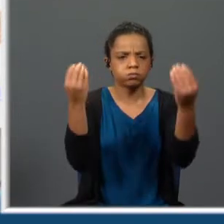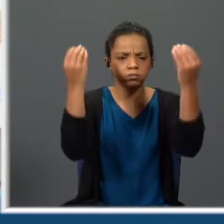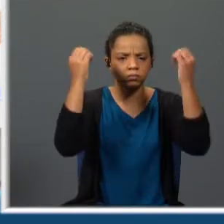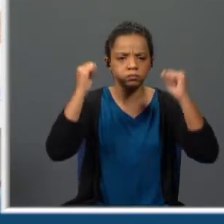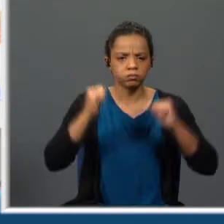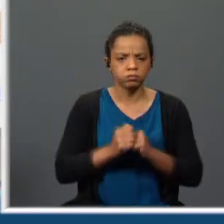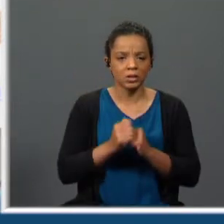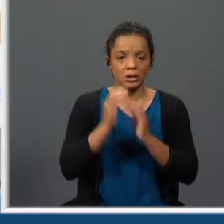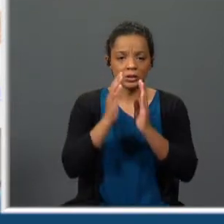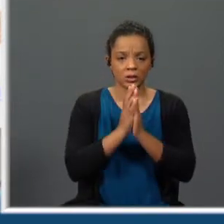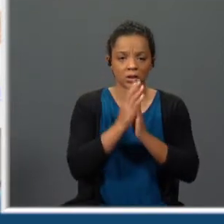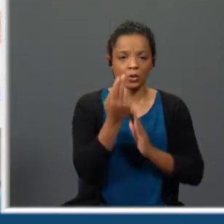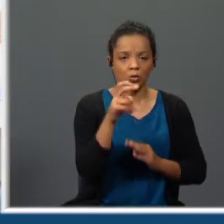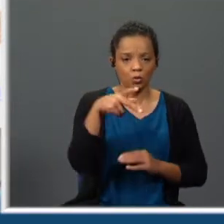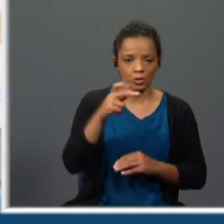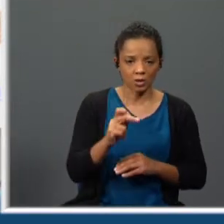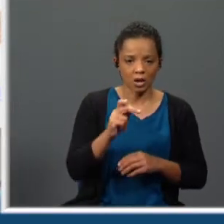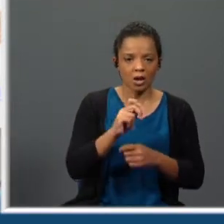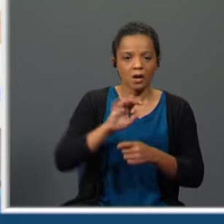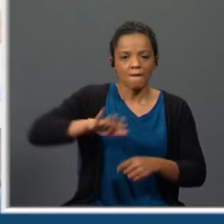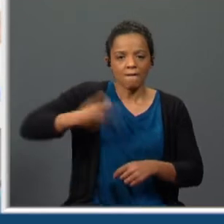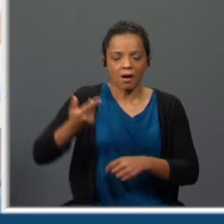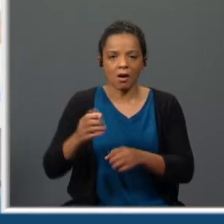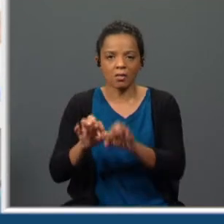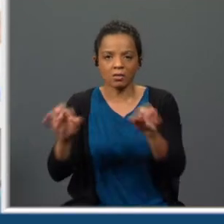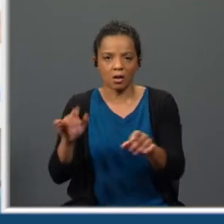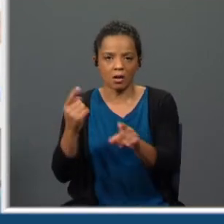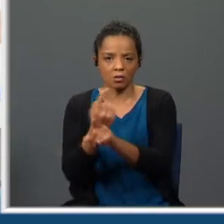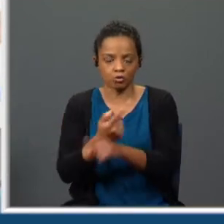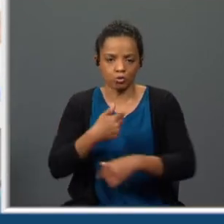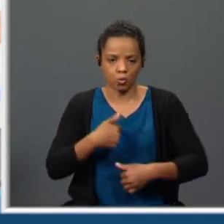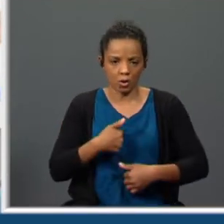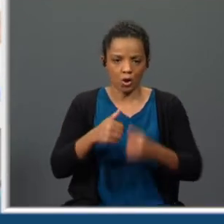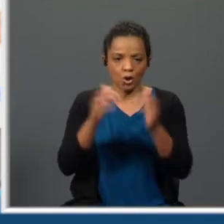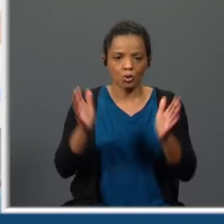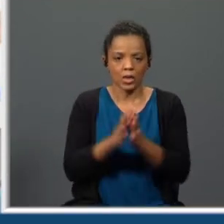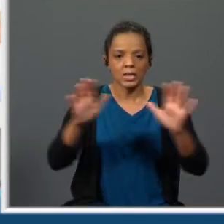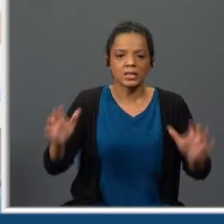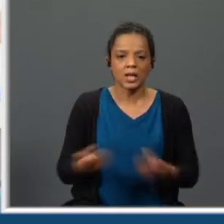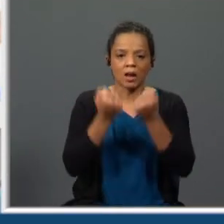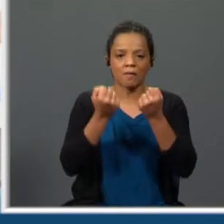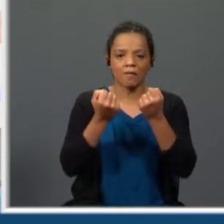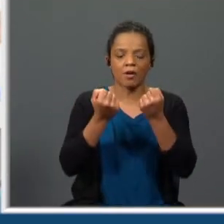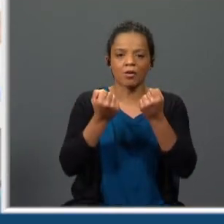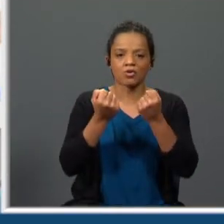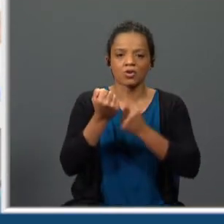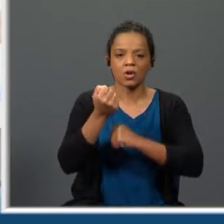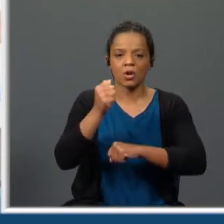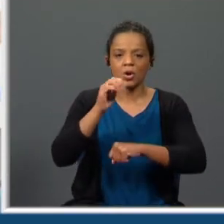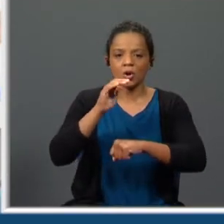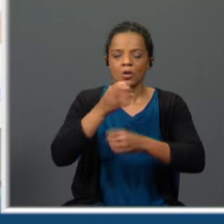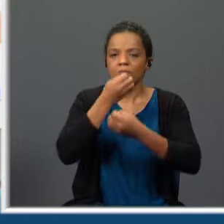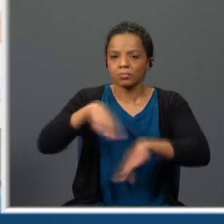Úrsula não converteu tantas cachopas como eu todas salvas pelo meu que nenhuma se